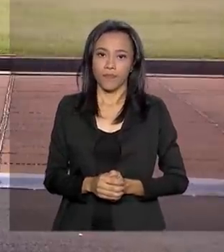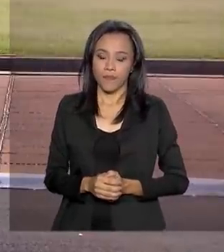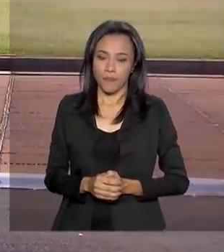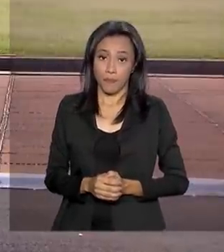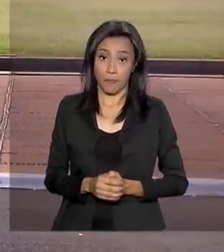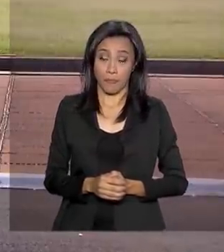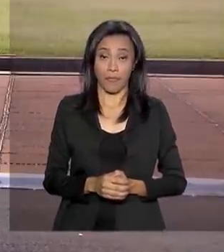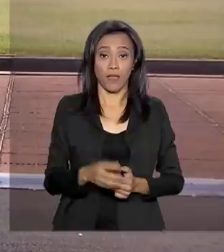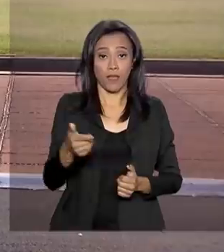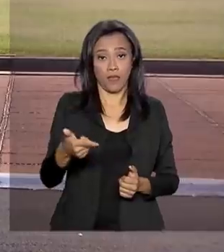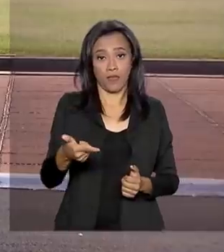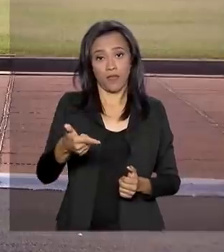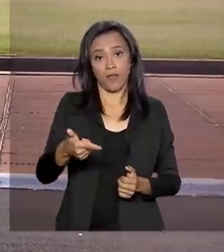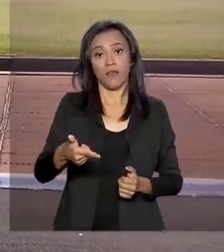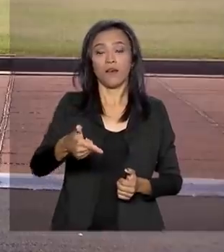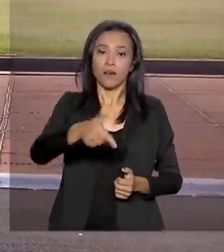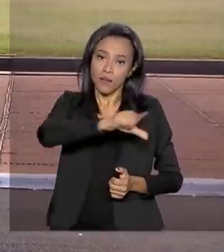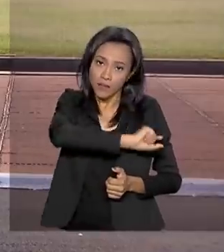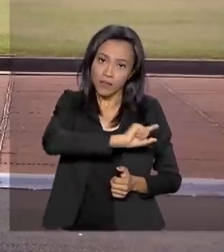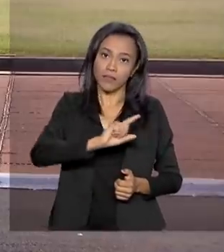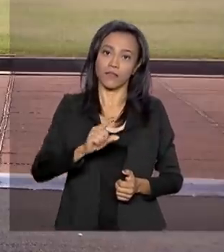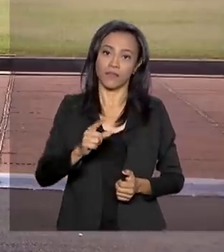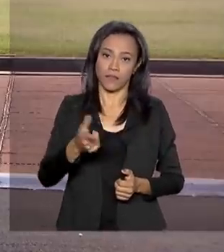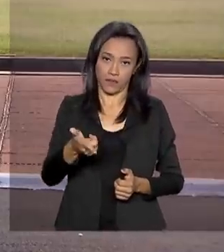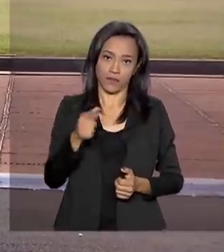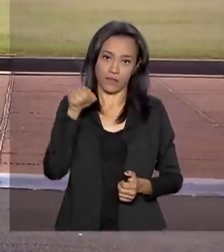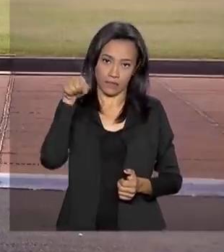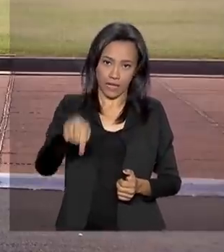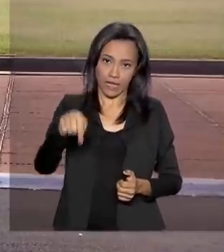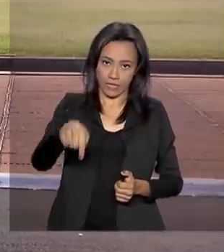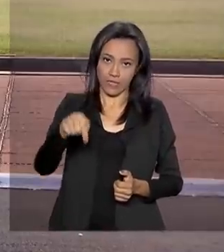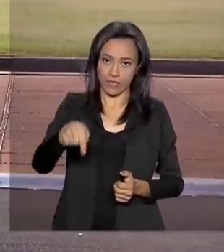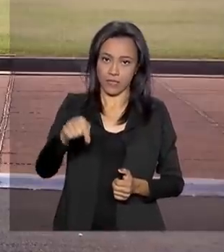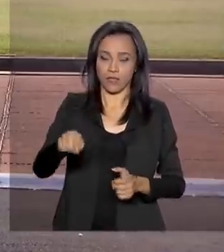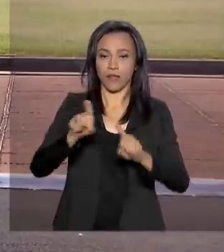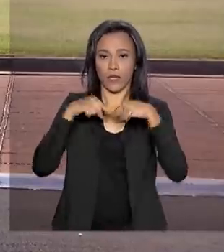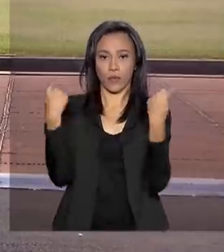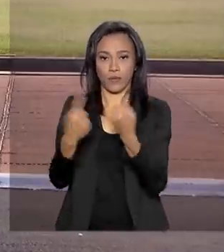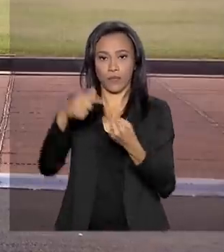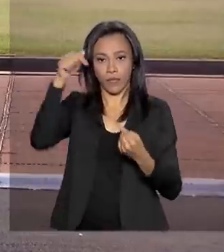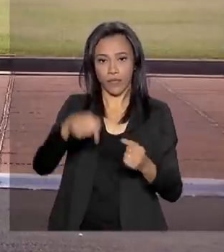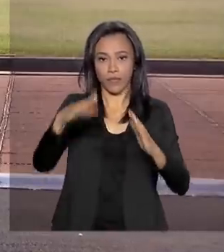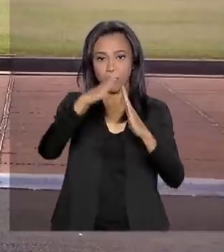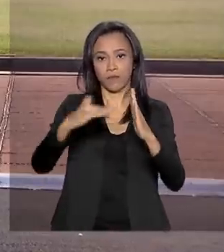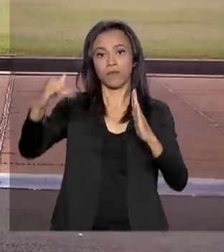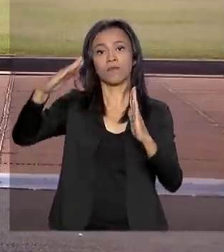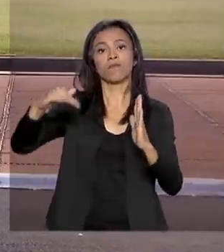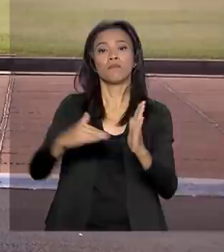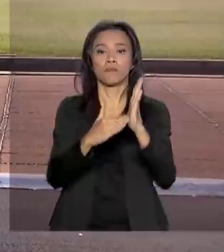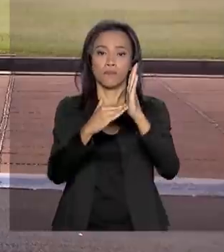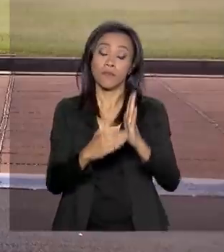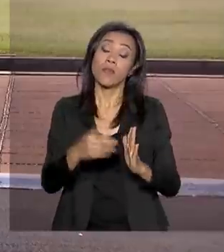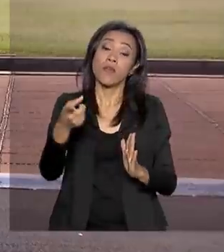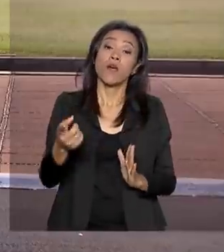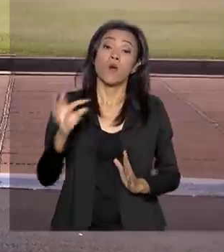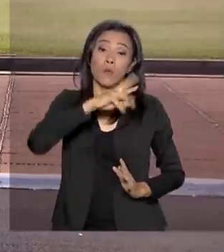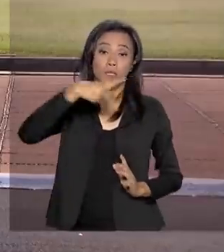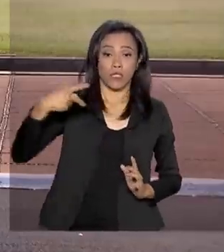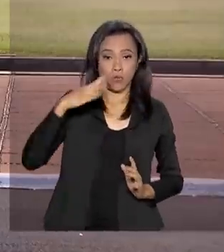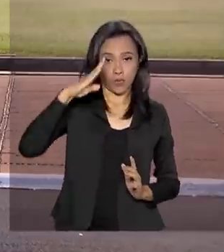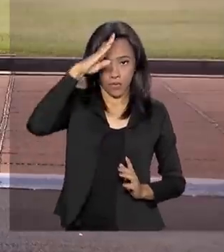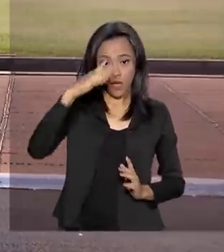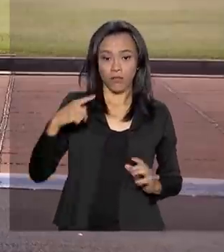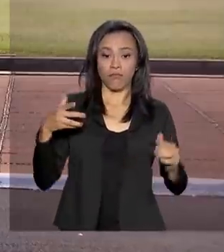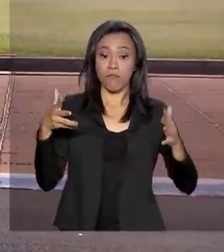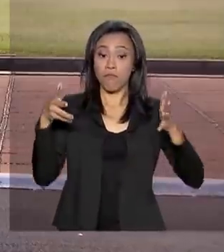E, antes de comandar essa reunião semanal aqui no Palácio da Alvorada, o presidente Jair Bolsonaro participou aqui no